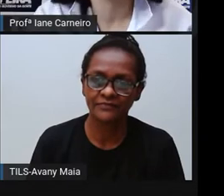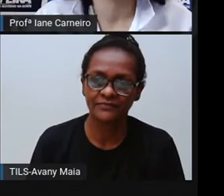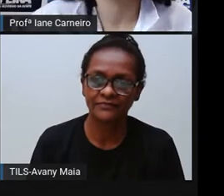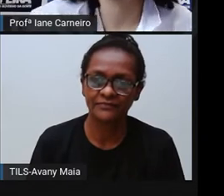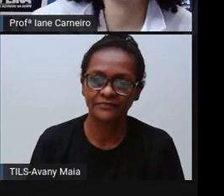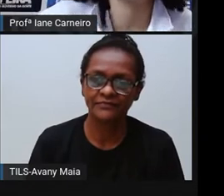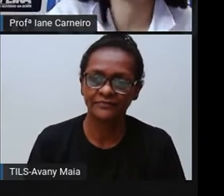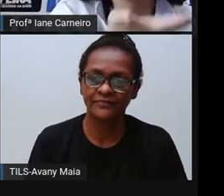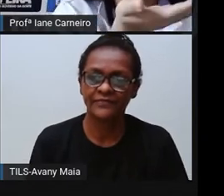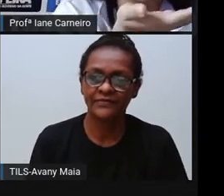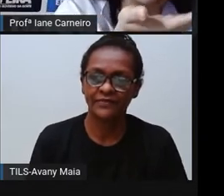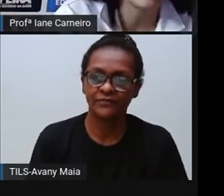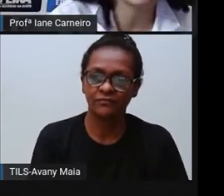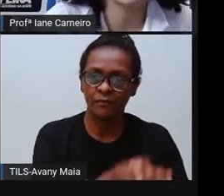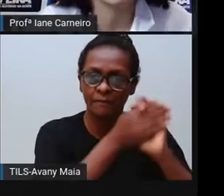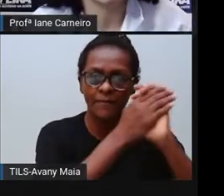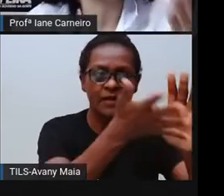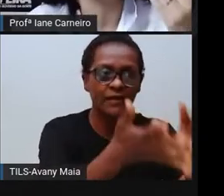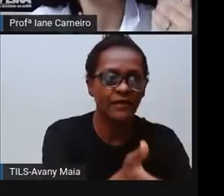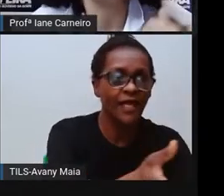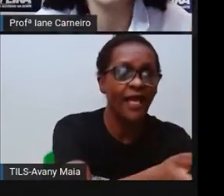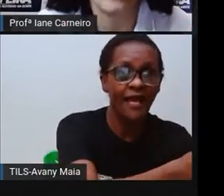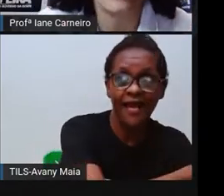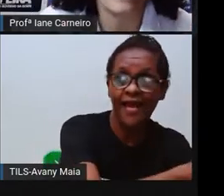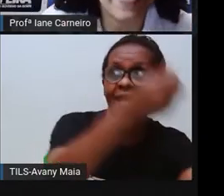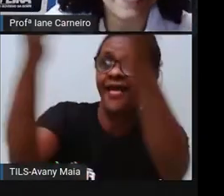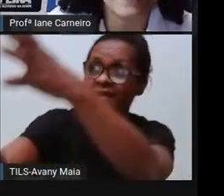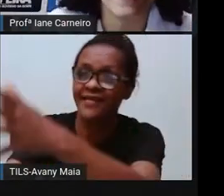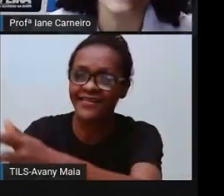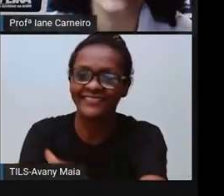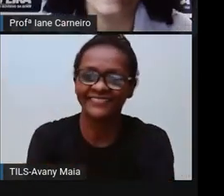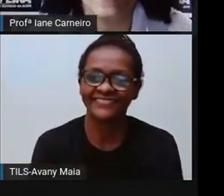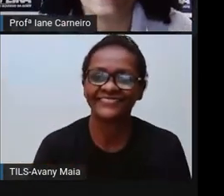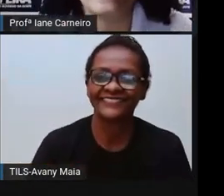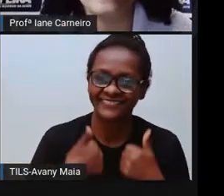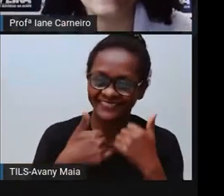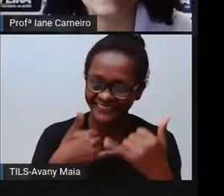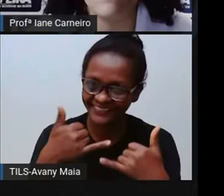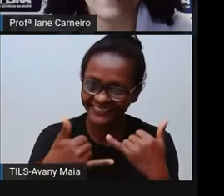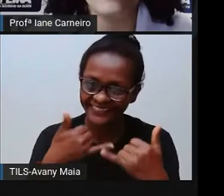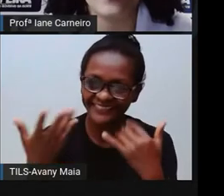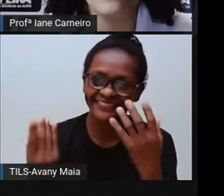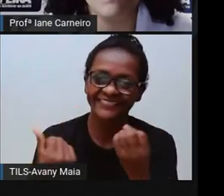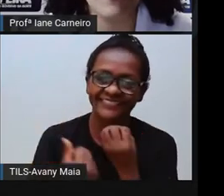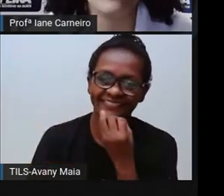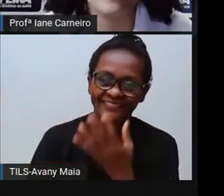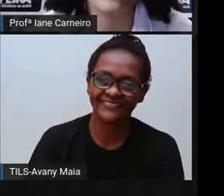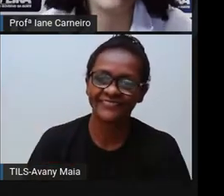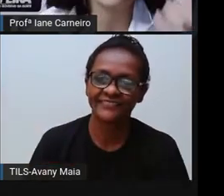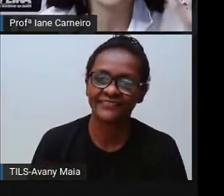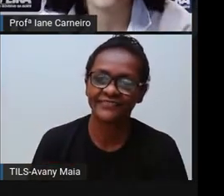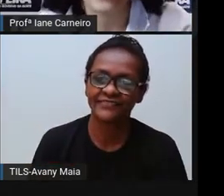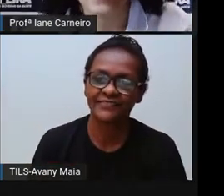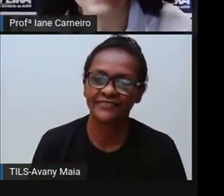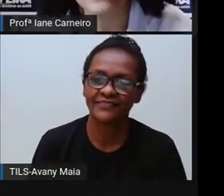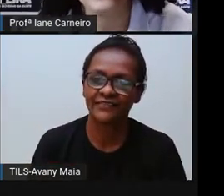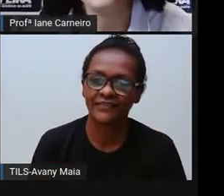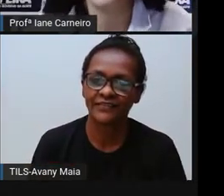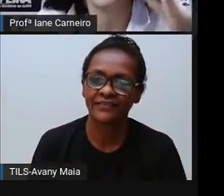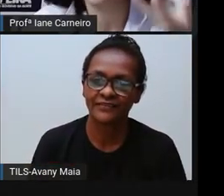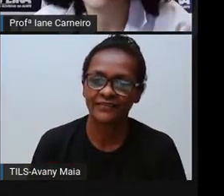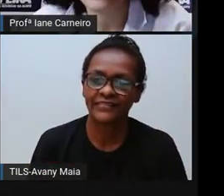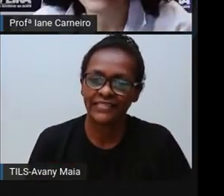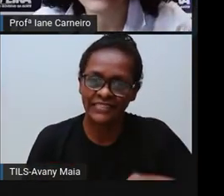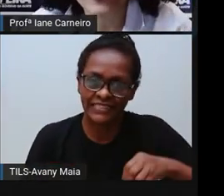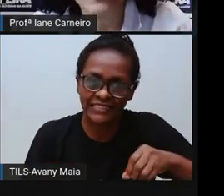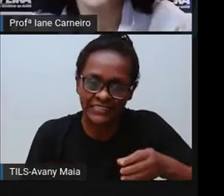mão. E aí você joga pro seu colega, seu colega joga pra você a peteca, né? Aqui nessa parte aqui debaixo dela tem uma terra, né? Que aí